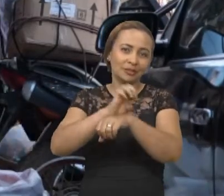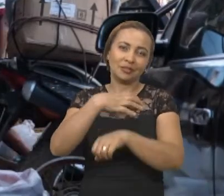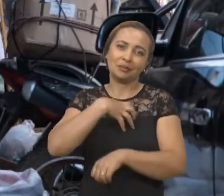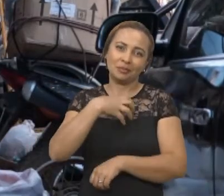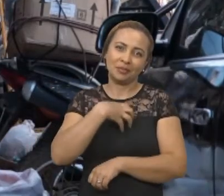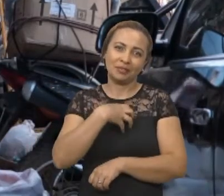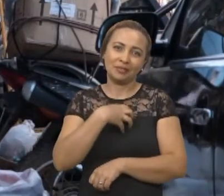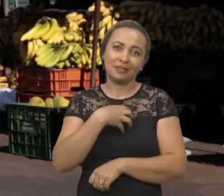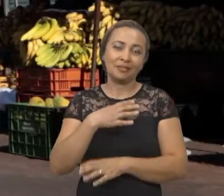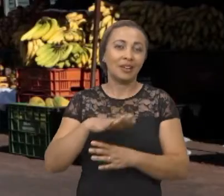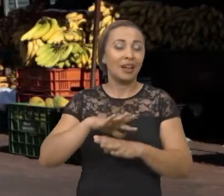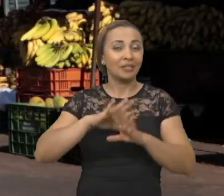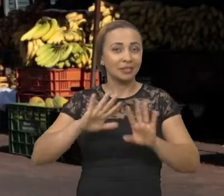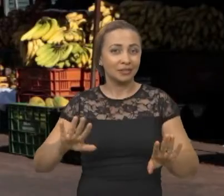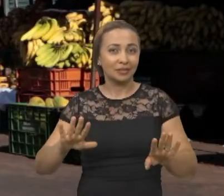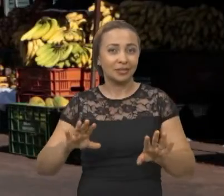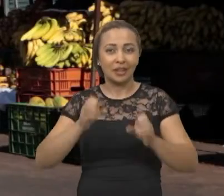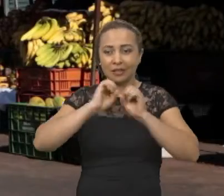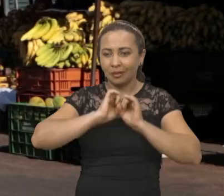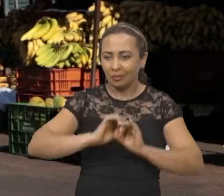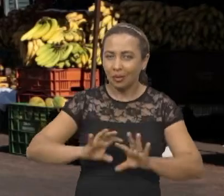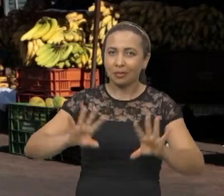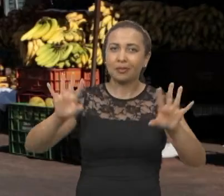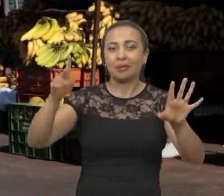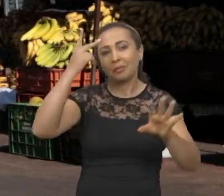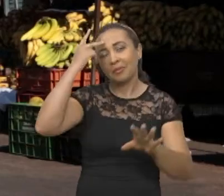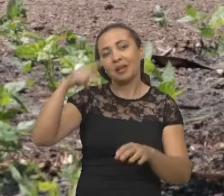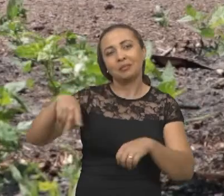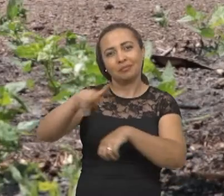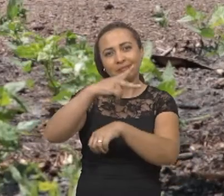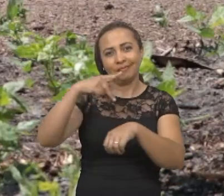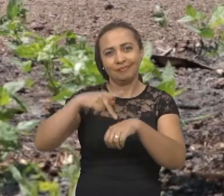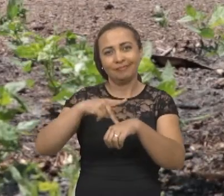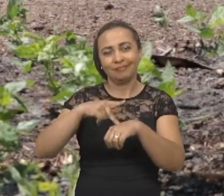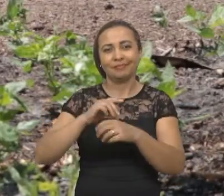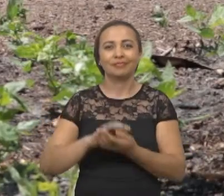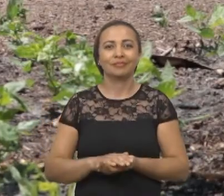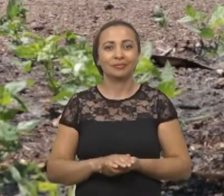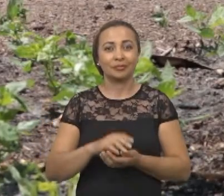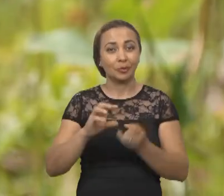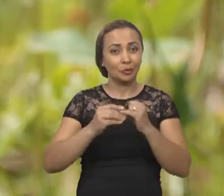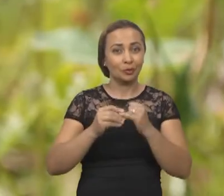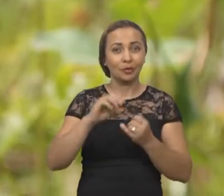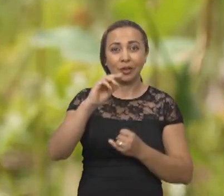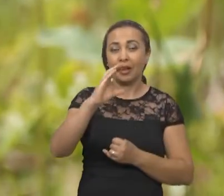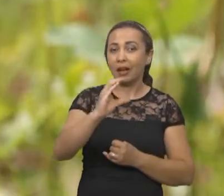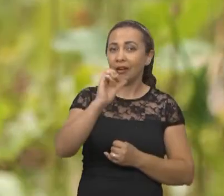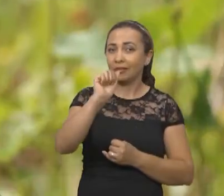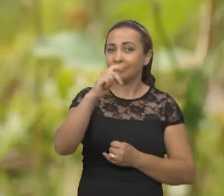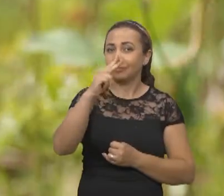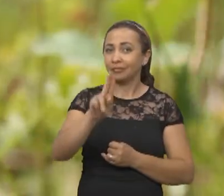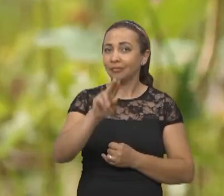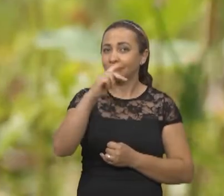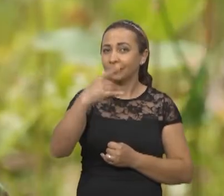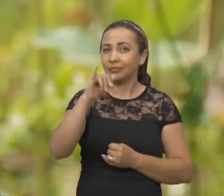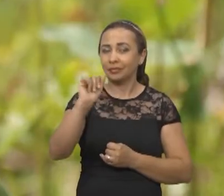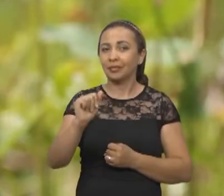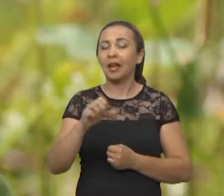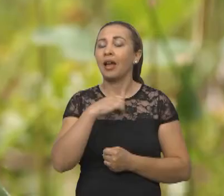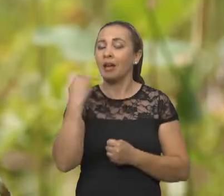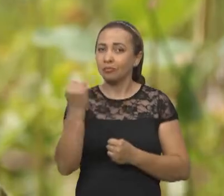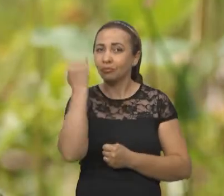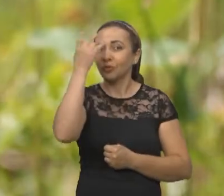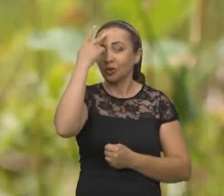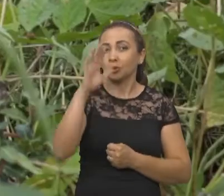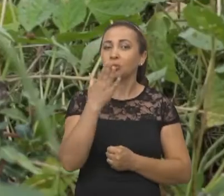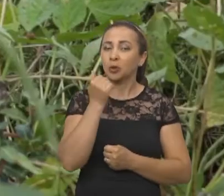Bahia, sendo então disseminado para todo o país. O feijão calpi é um dos principais componentes da dieta alimentar